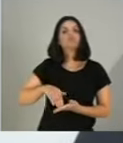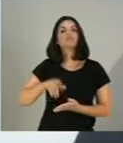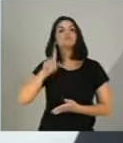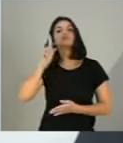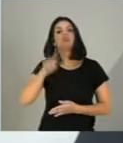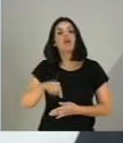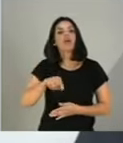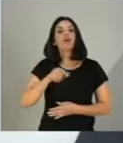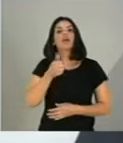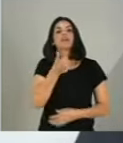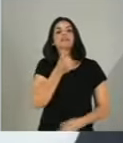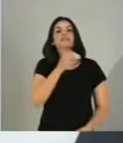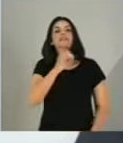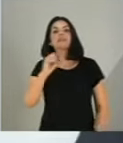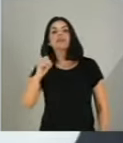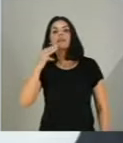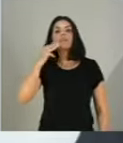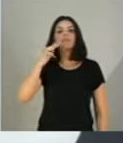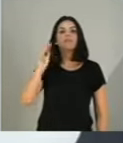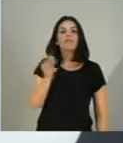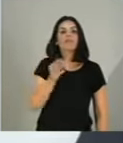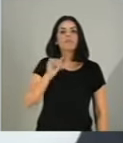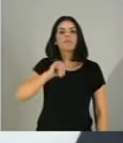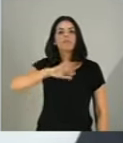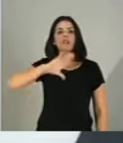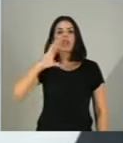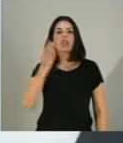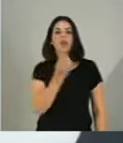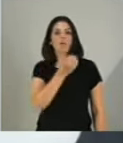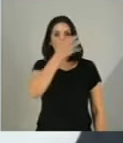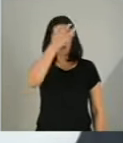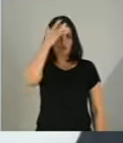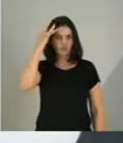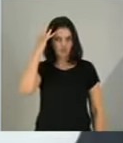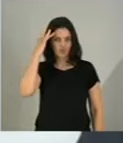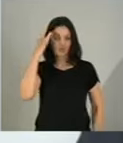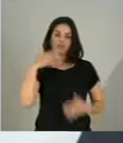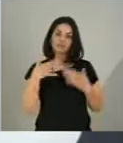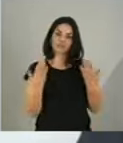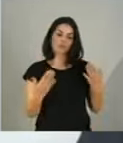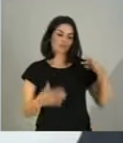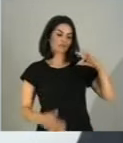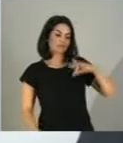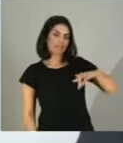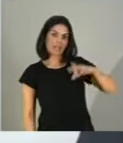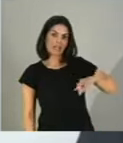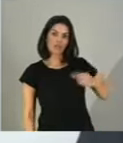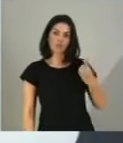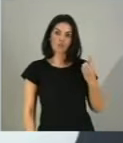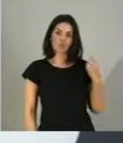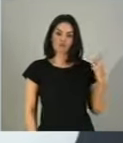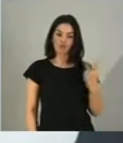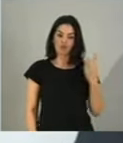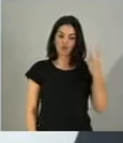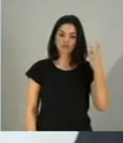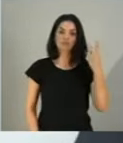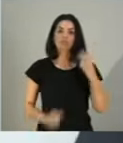mais de 100 milhões de pessoas. Então, a valorização do salário mínimo é uma forma de emprego, renda,